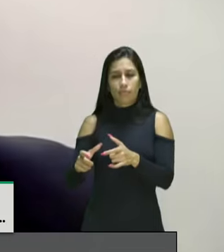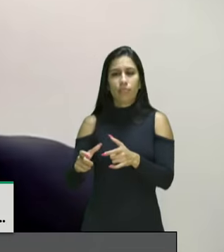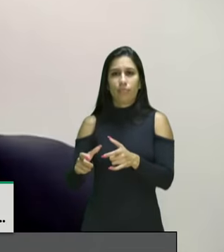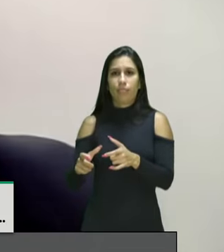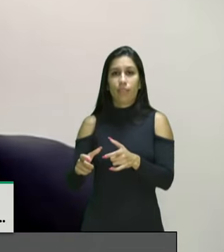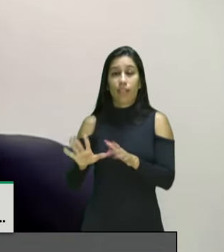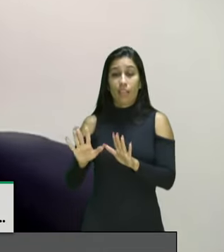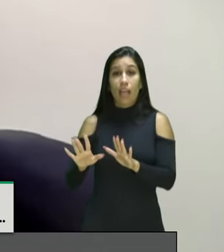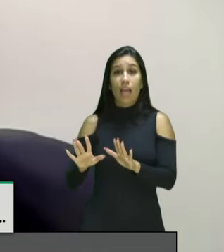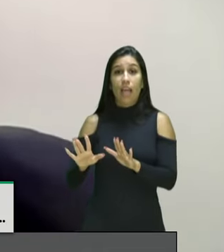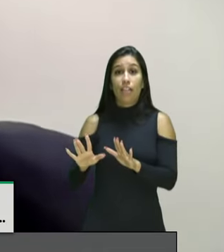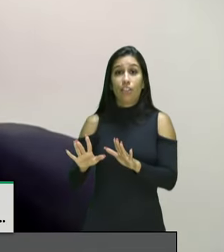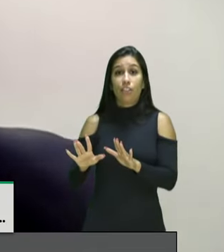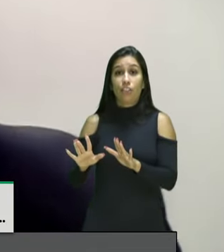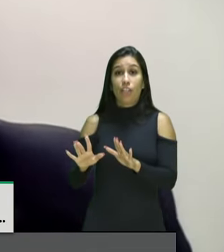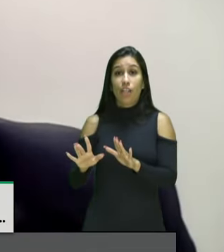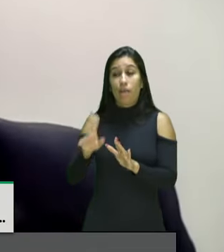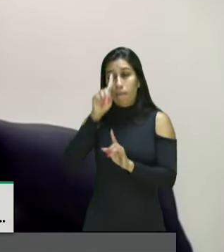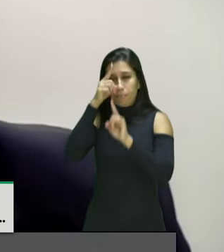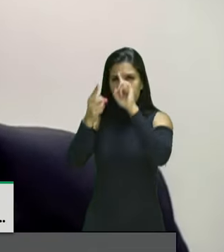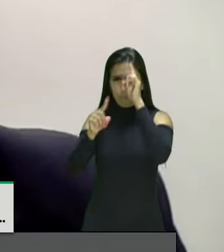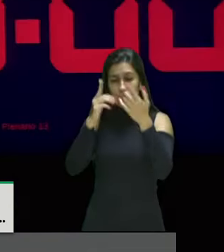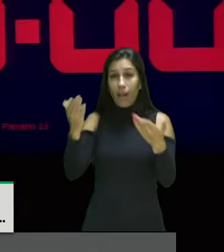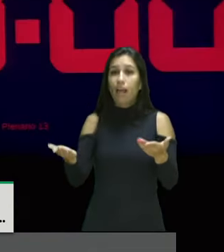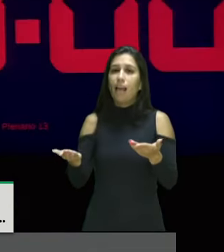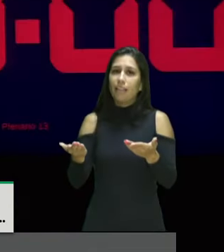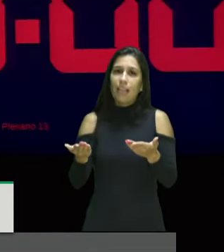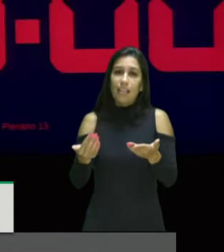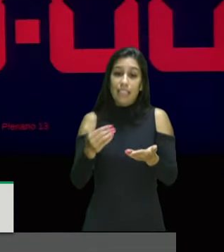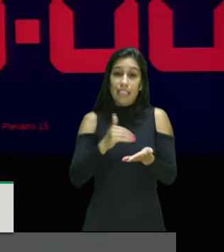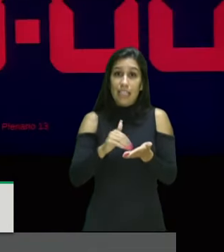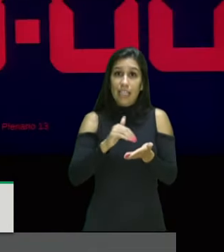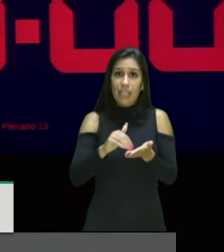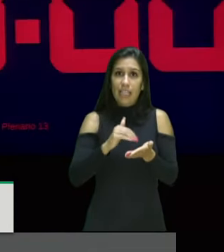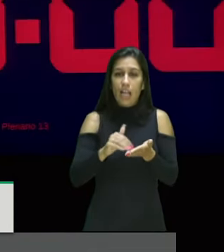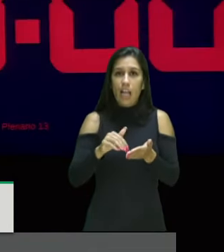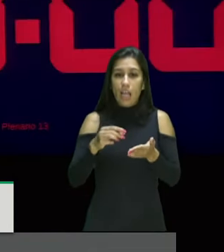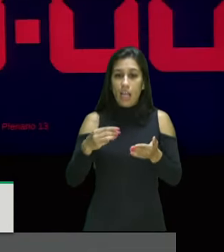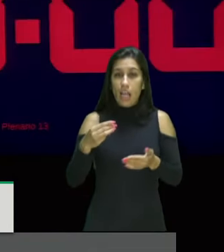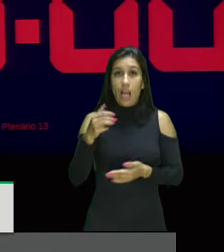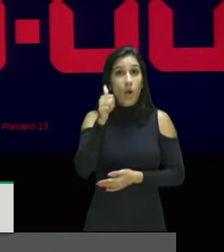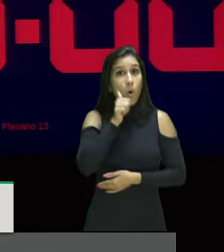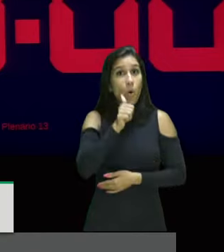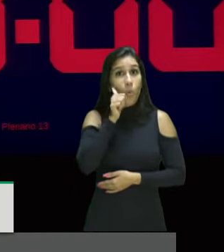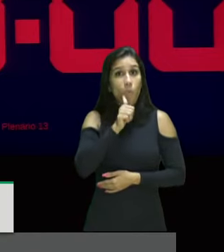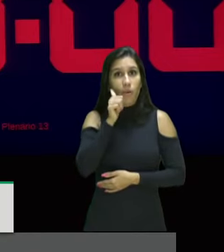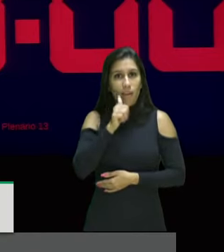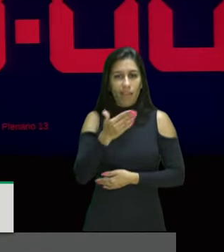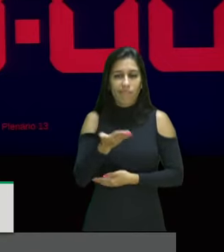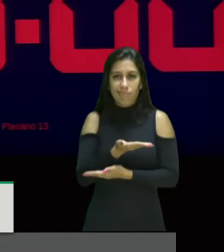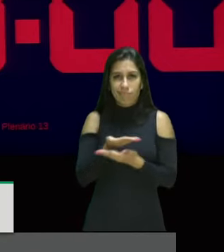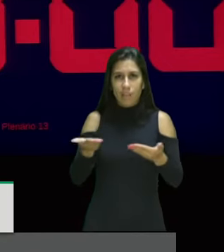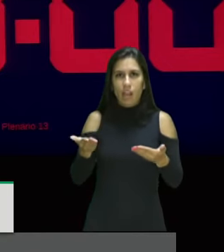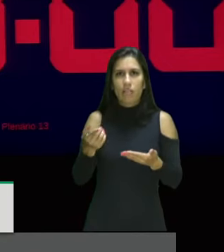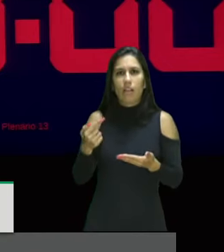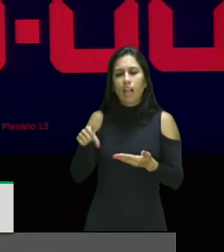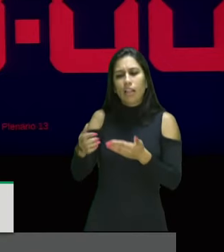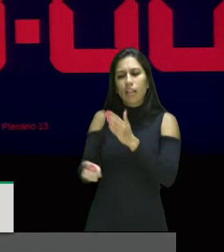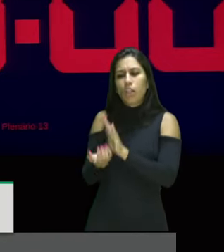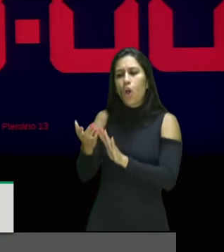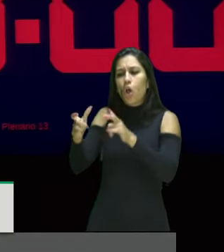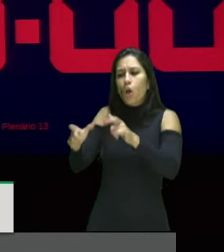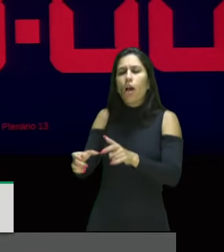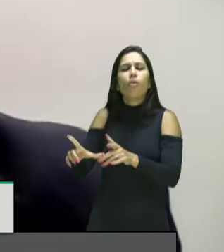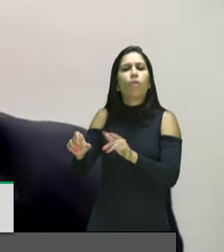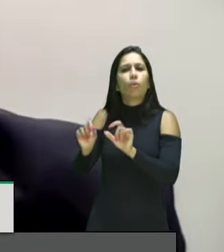Mulher, Família e Direitos Humanos, por meio da nossa secretaria, que tem por objetivo valorizar o produto regional e verticalizar a produção